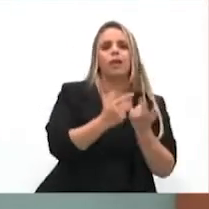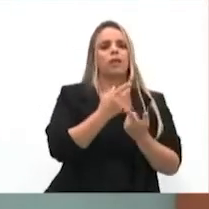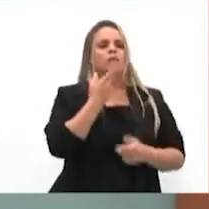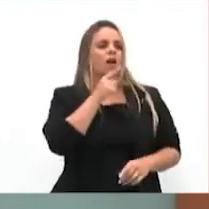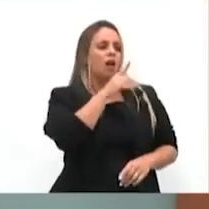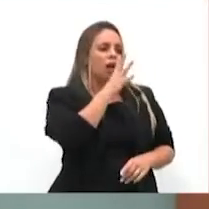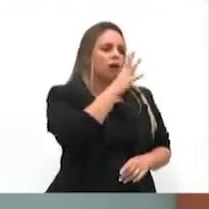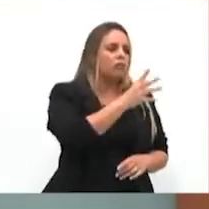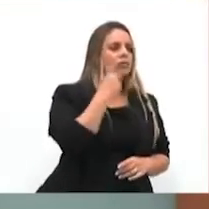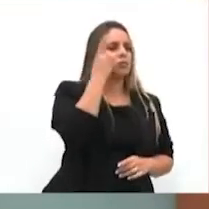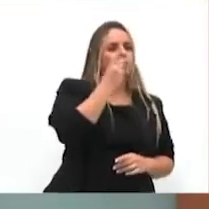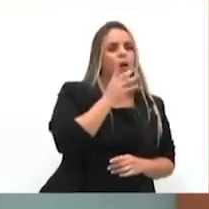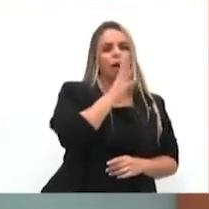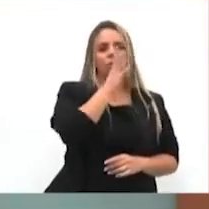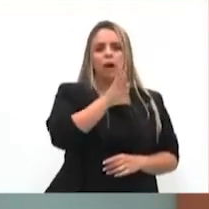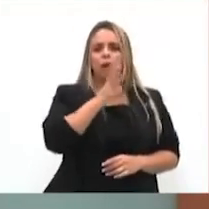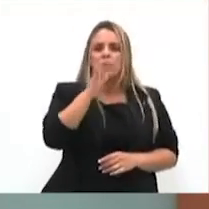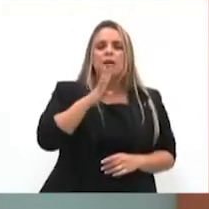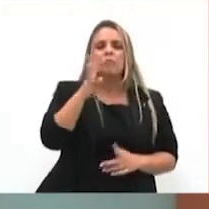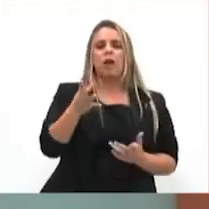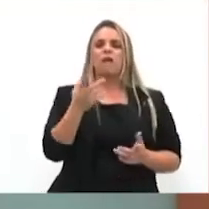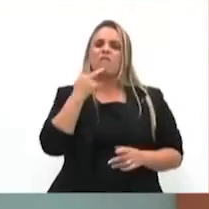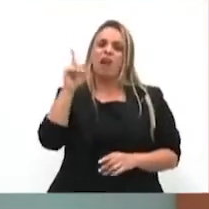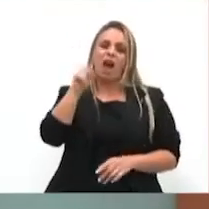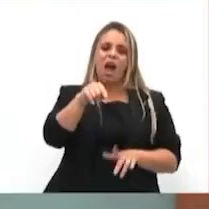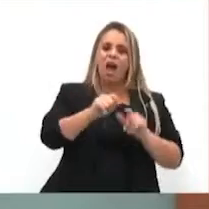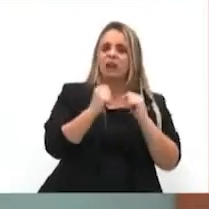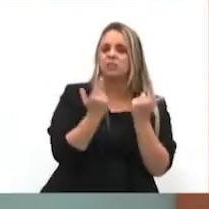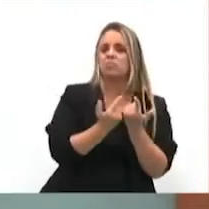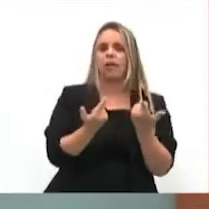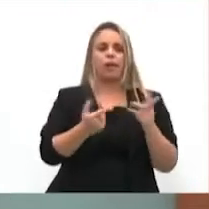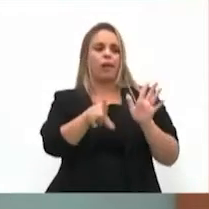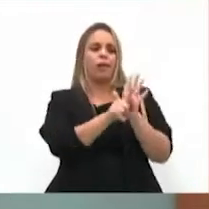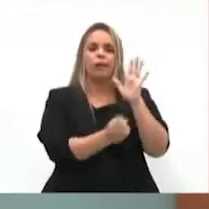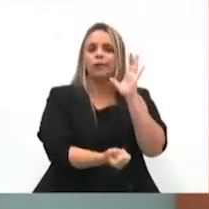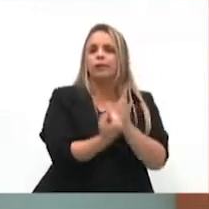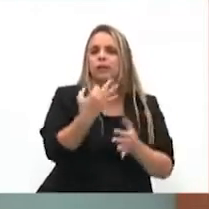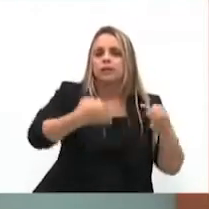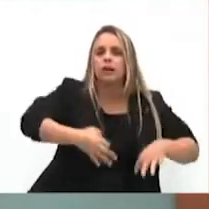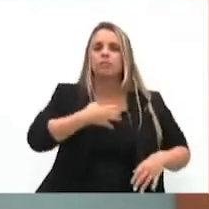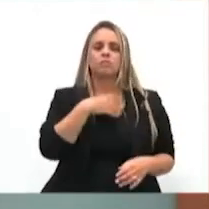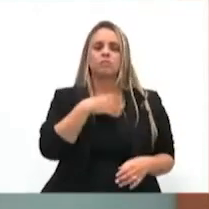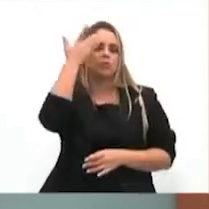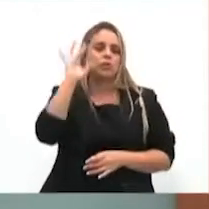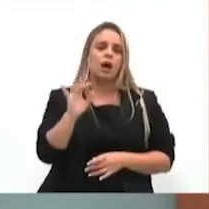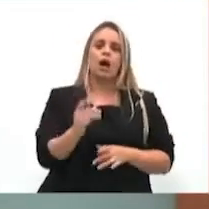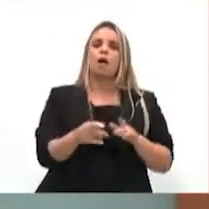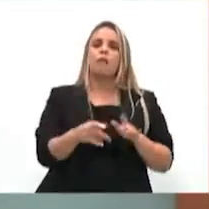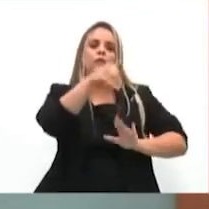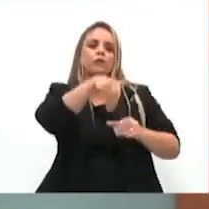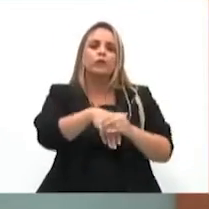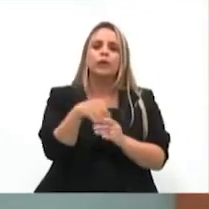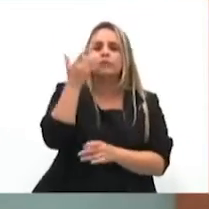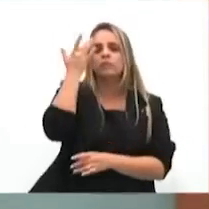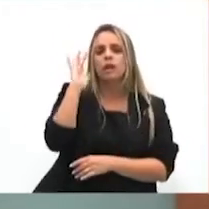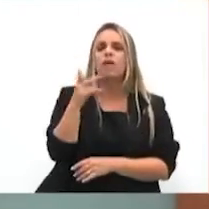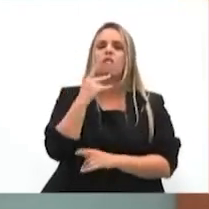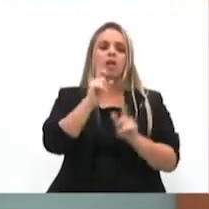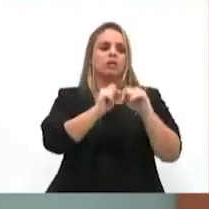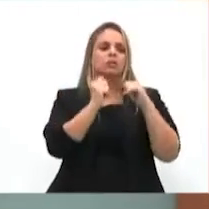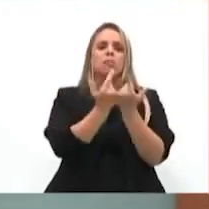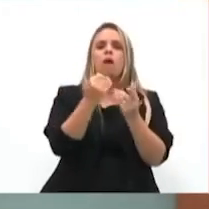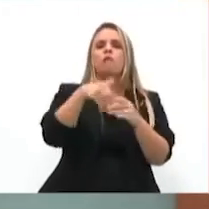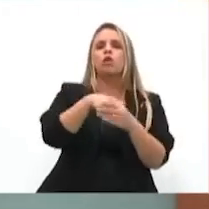parlamentar ou a própria instituição, dizendo, a Assembleia não sabe fazer lei, a Assembleia não sabe votar lei, a Assembleia vota um monte de coisa